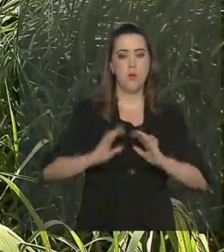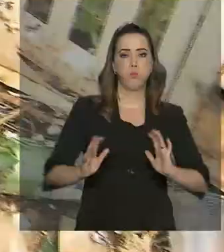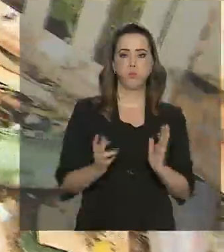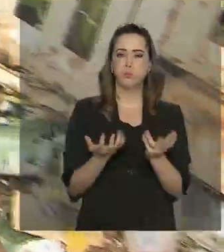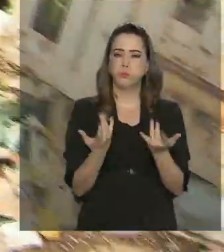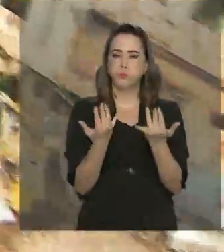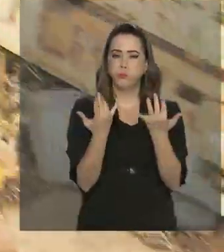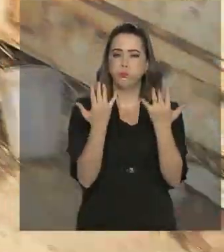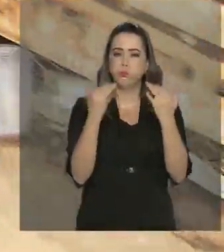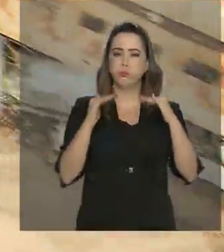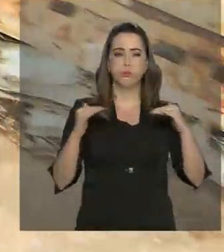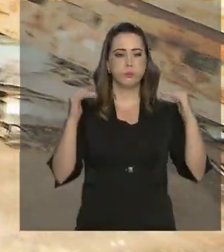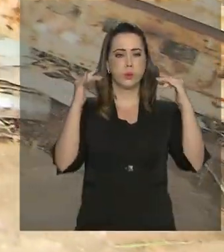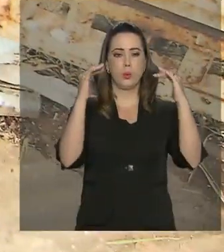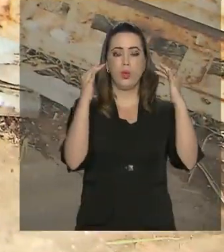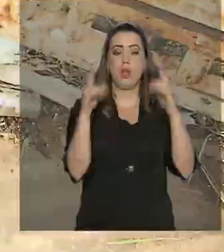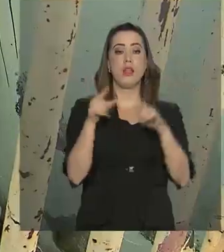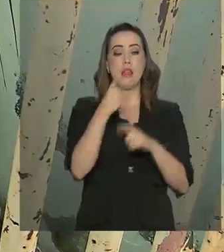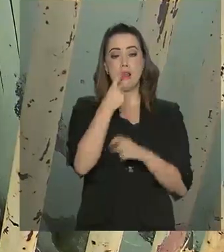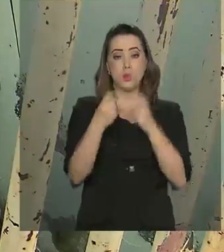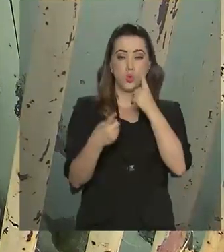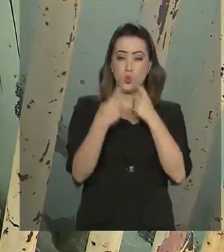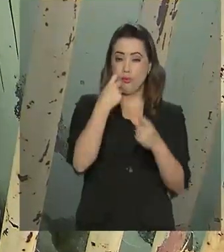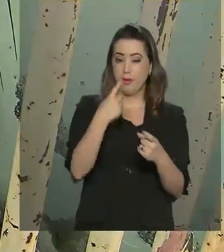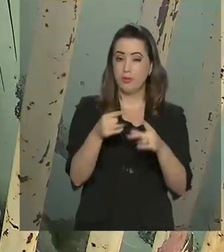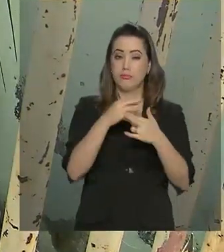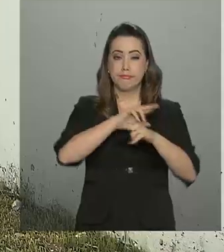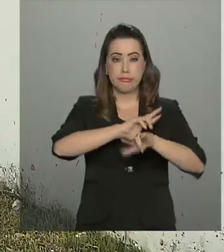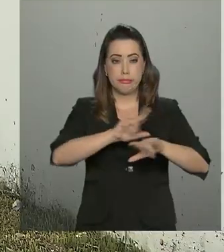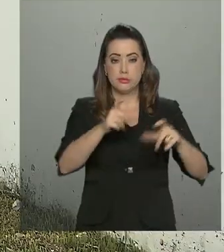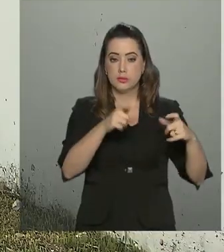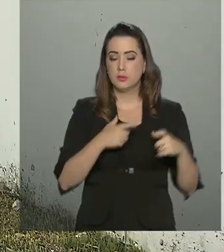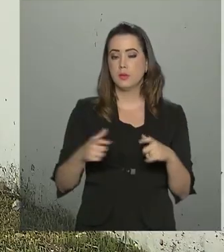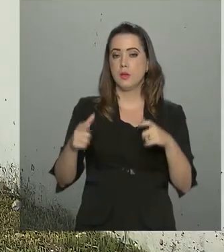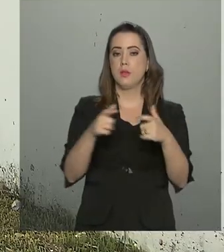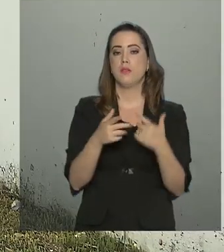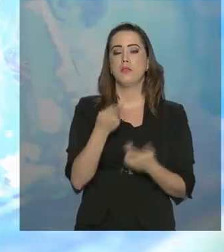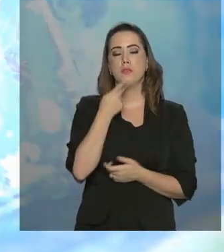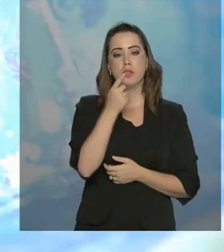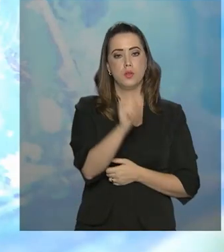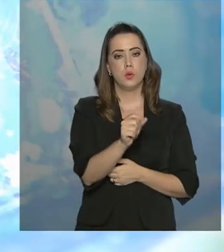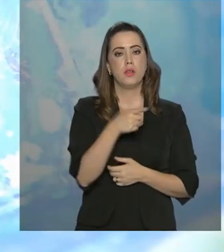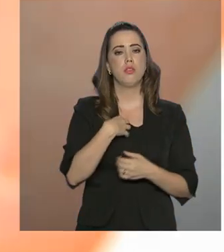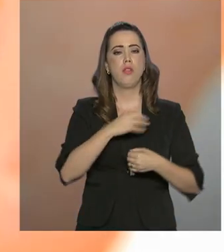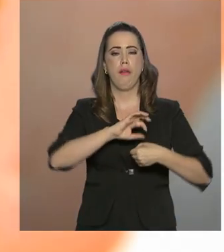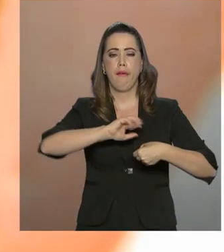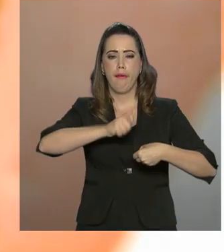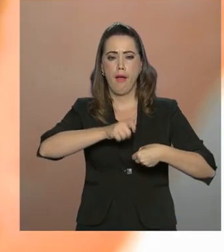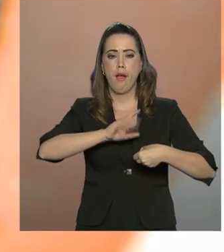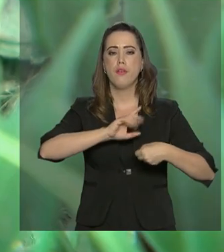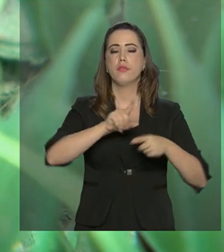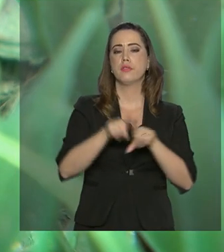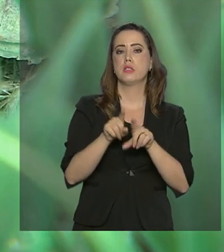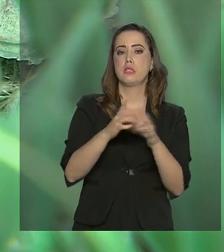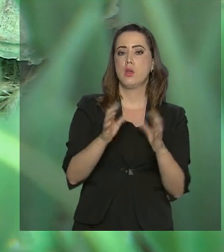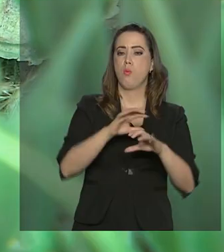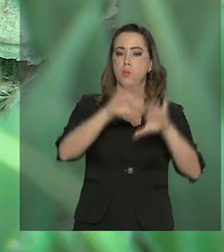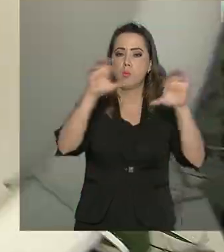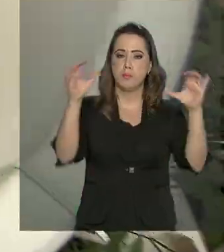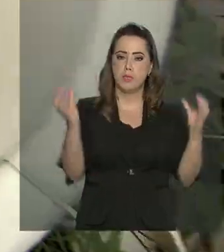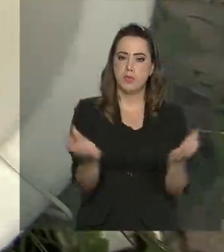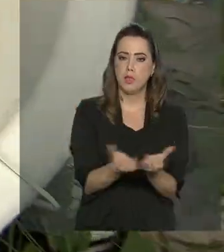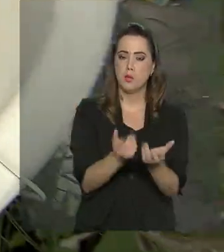mato alto, muito lixo na porta e também lá dentro. Segundo os vizinhos, tem garrafas, pneus e outros